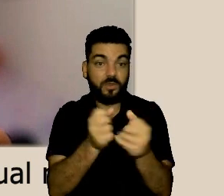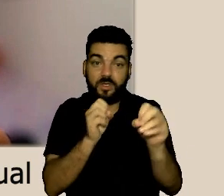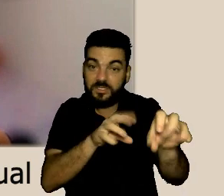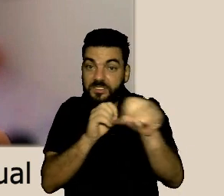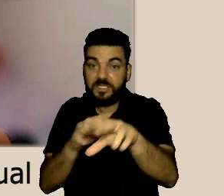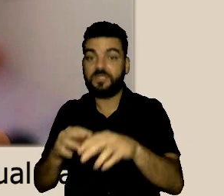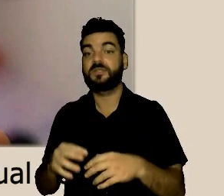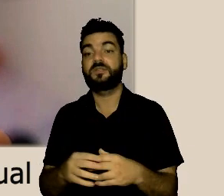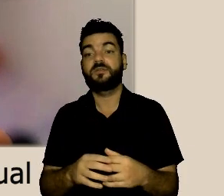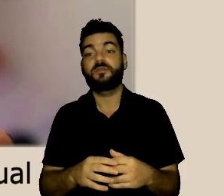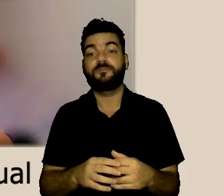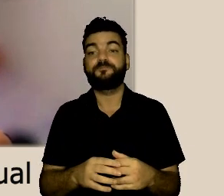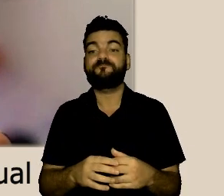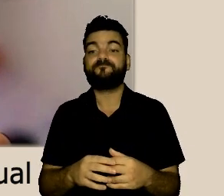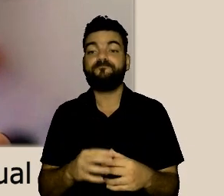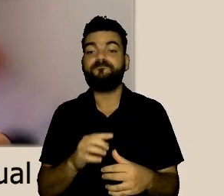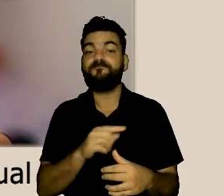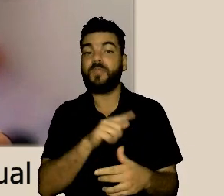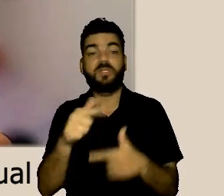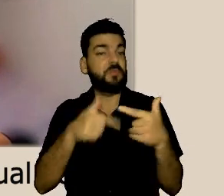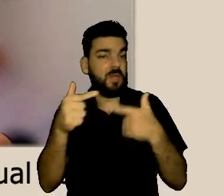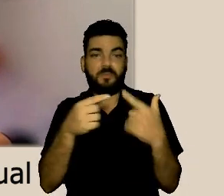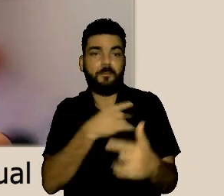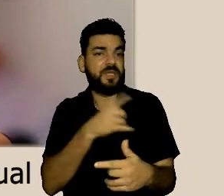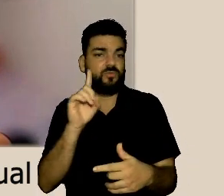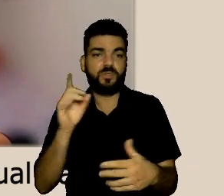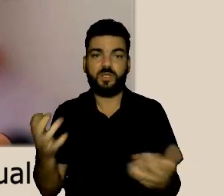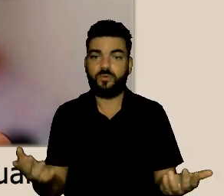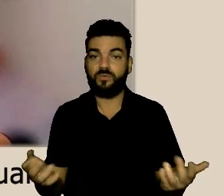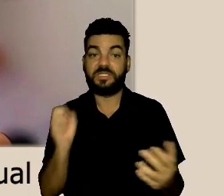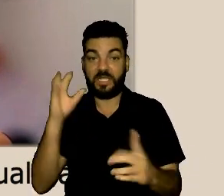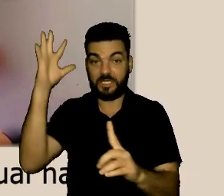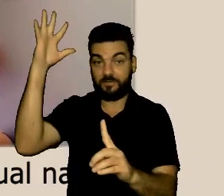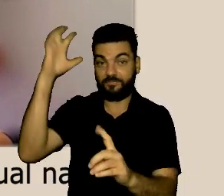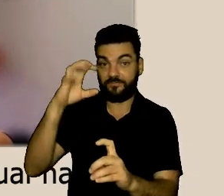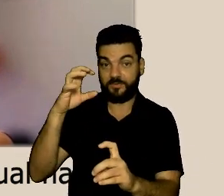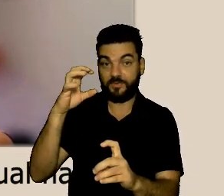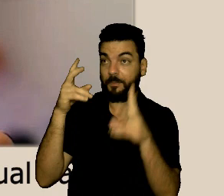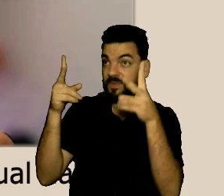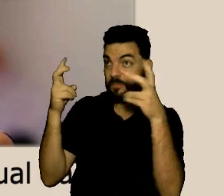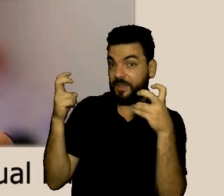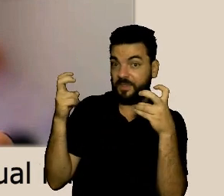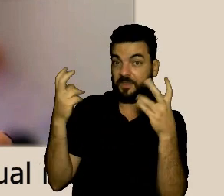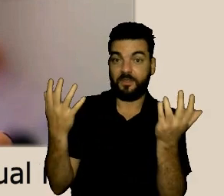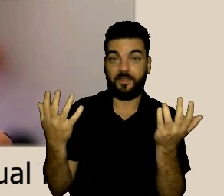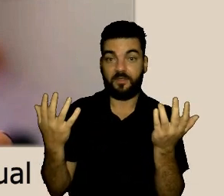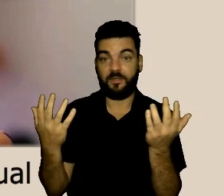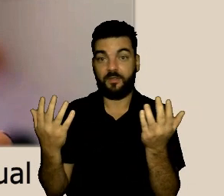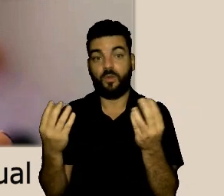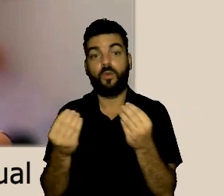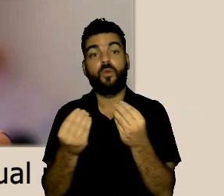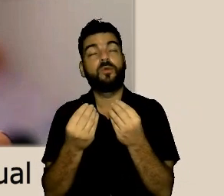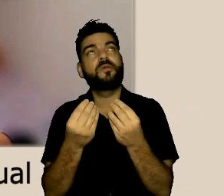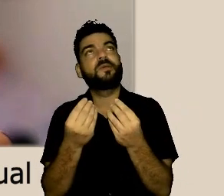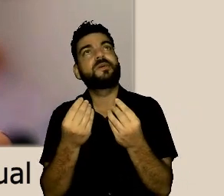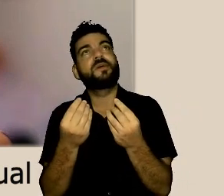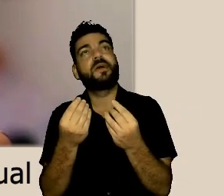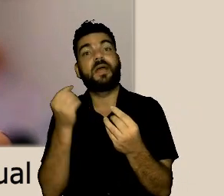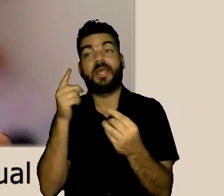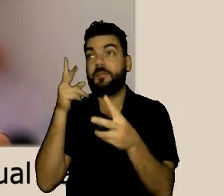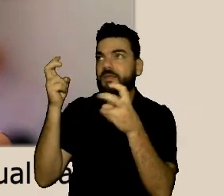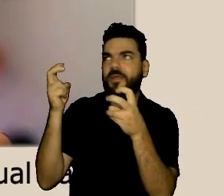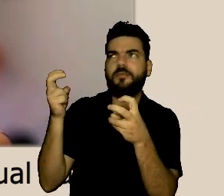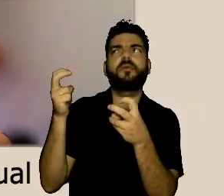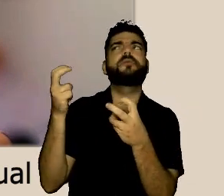formação desses grupos que sempre tivessem um ou dois procuradores na verdade daquela ideia de que se o assédio